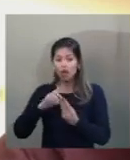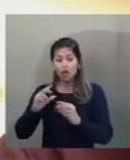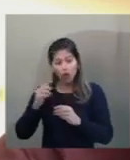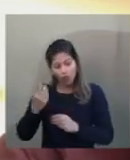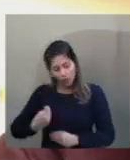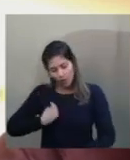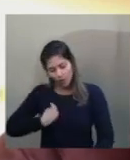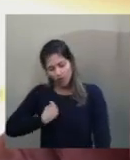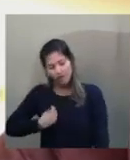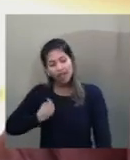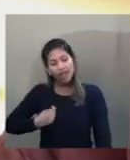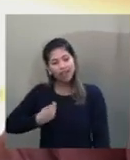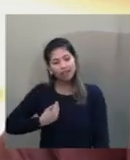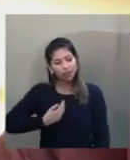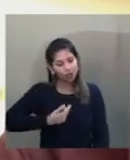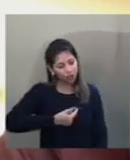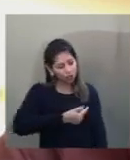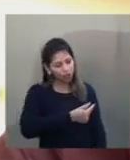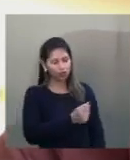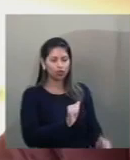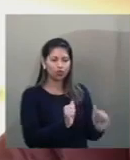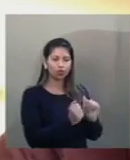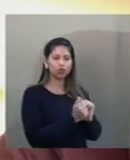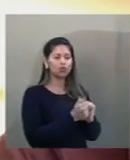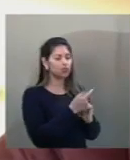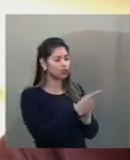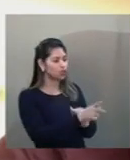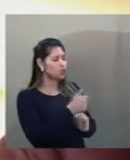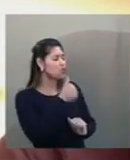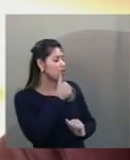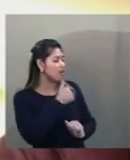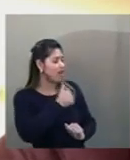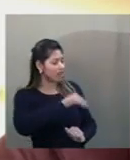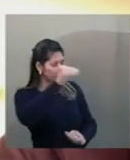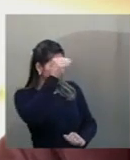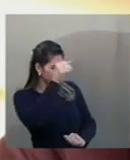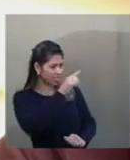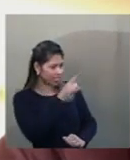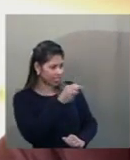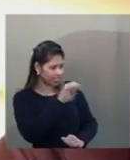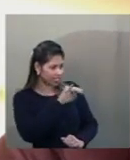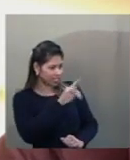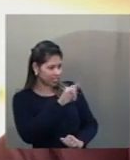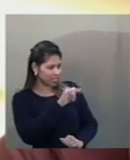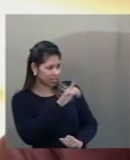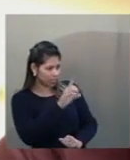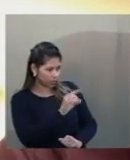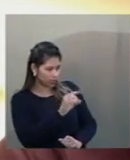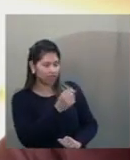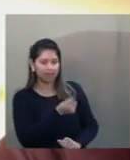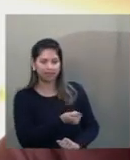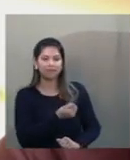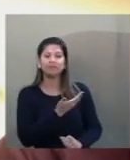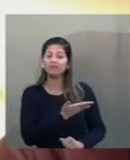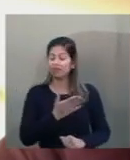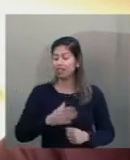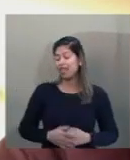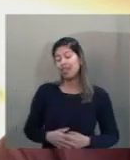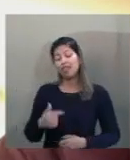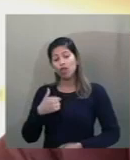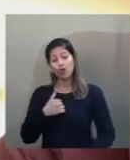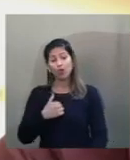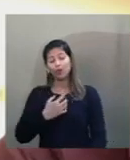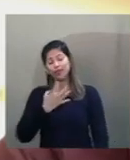conviver com sua tia, Zilda Armes. Eu, infelizmente, não tive esta honra e esta satisfação de conviver com ela,